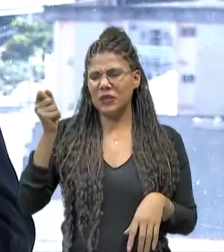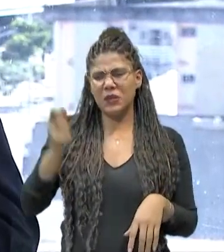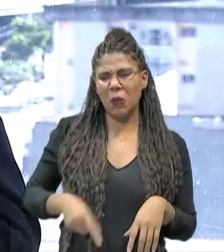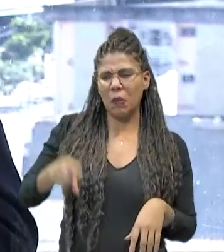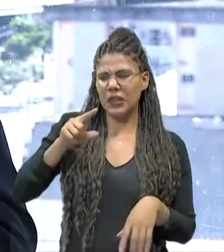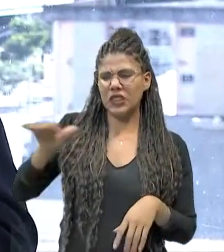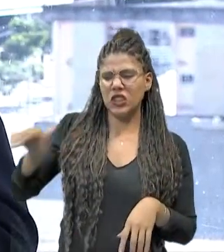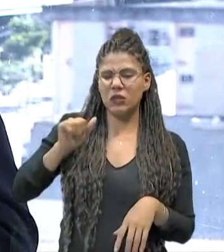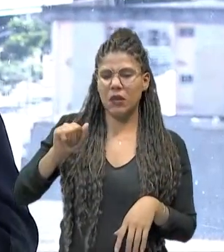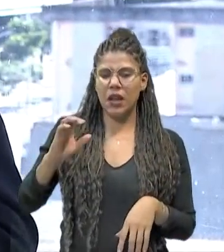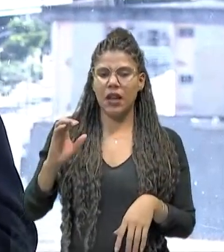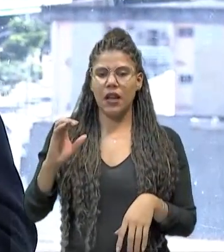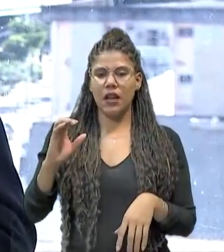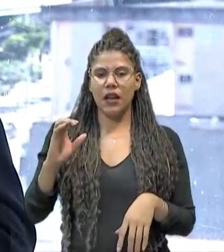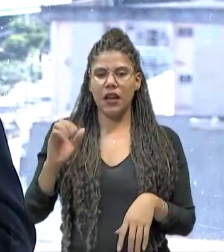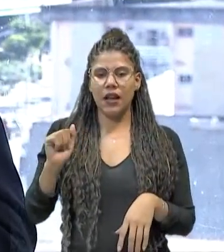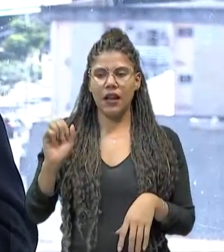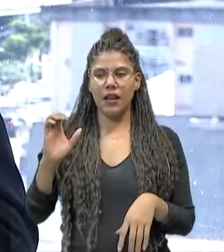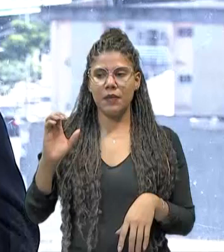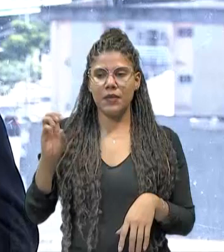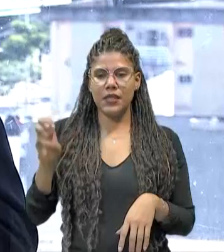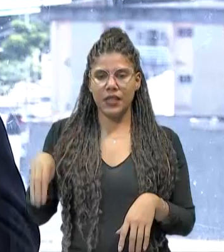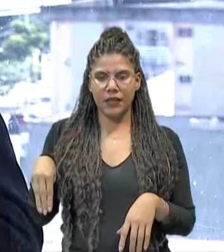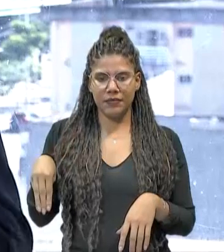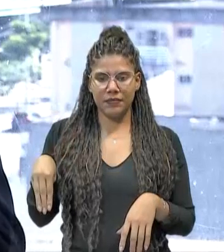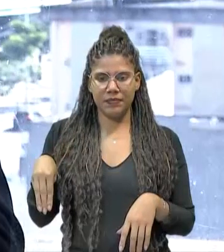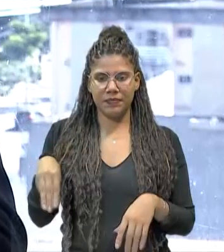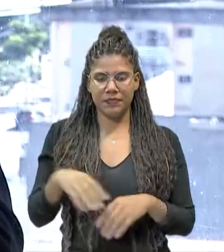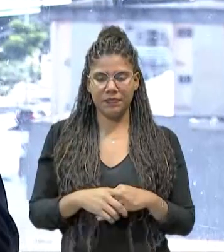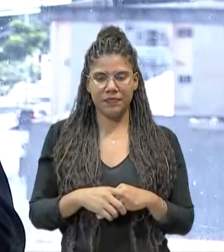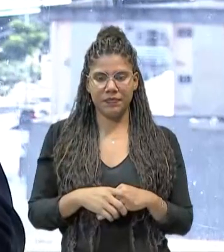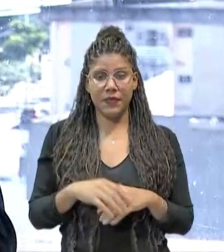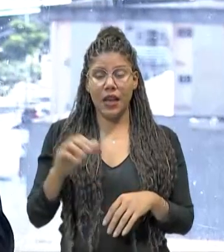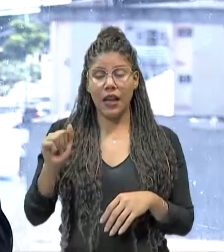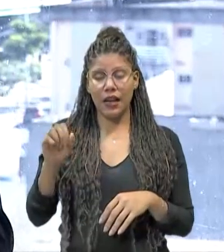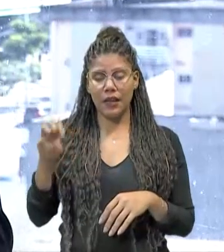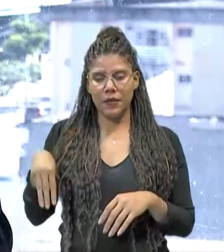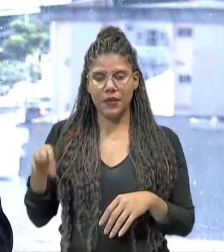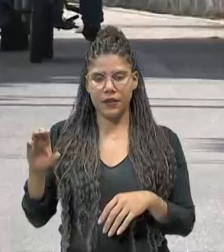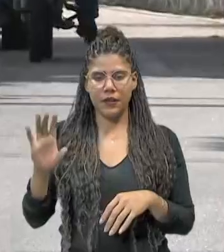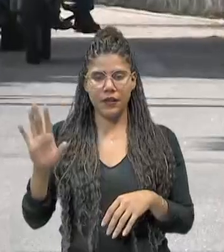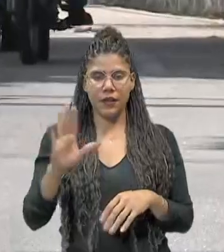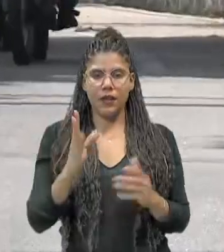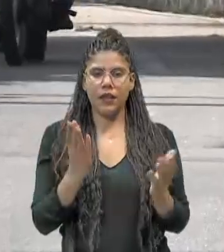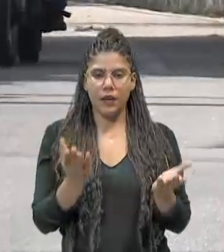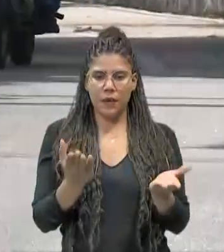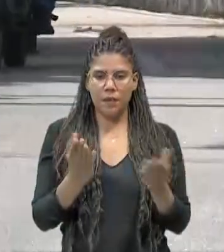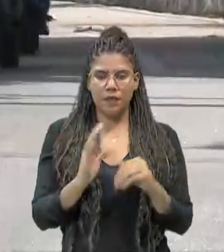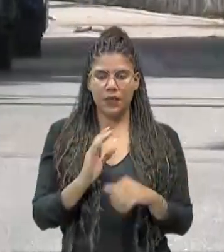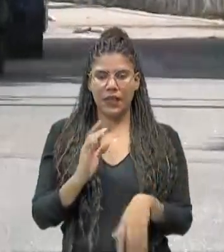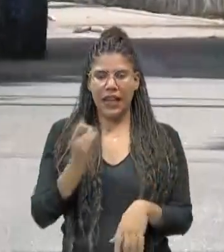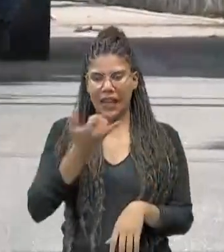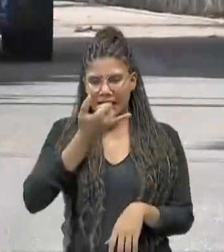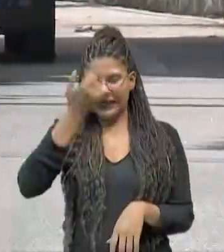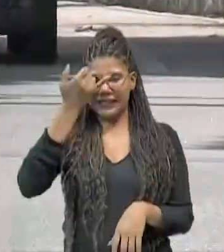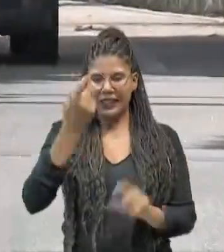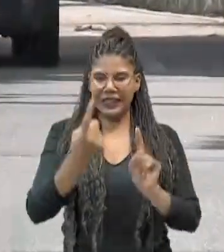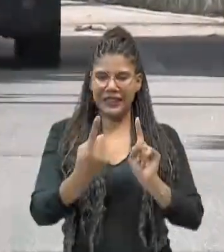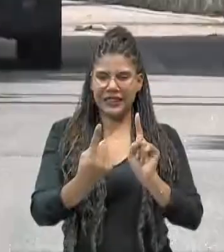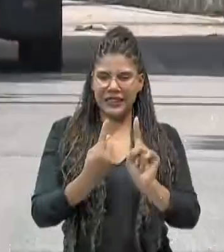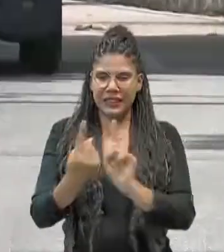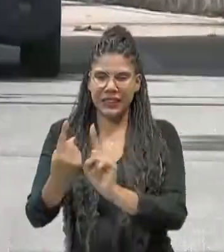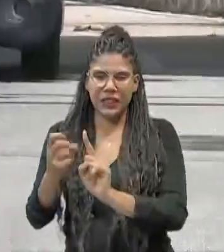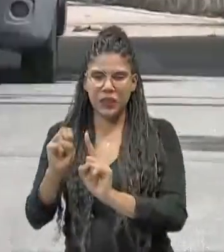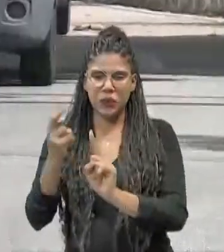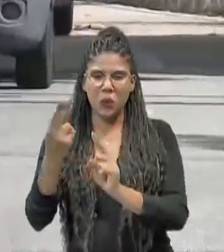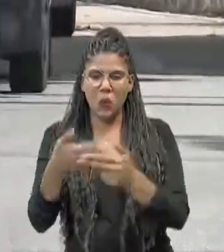a Autarquia Municipal de Trânsito. A reportagem é de Álvaro Paixão. Acidentes de trânsito ou colisões sem